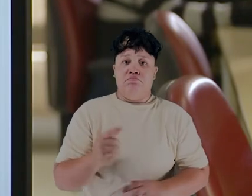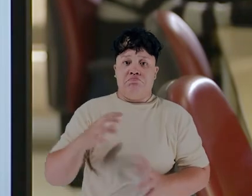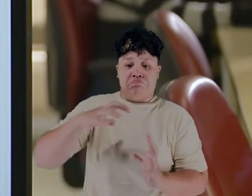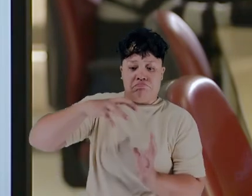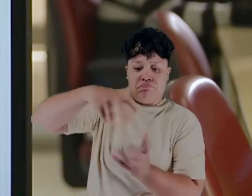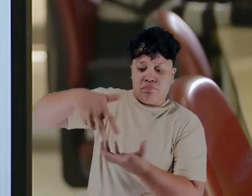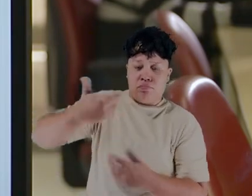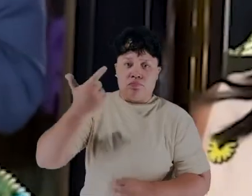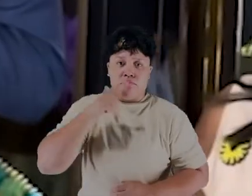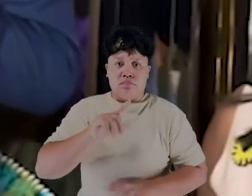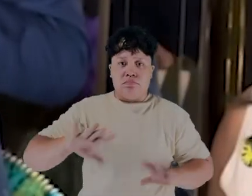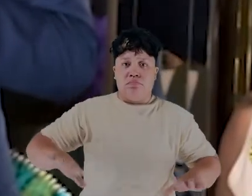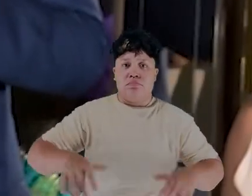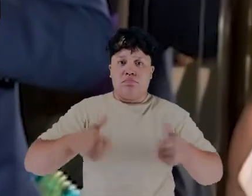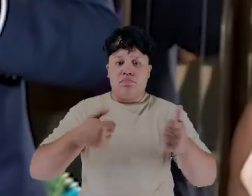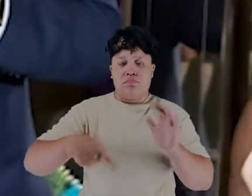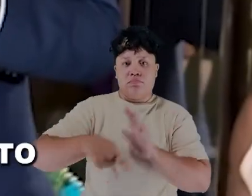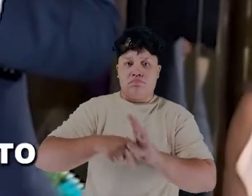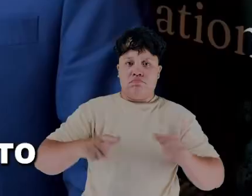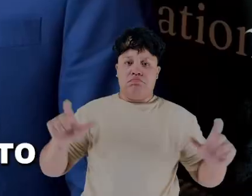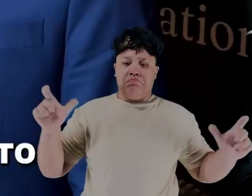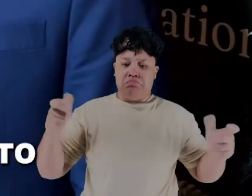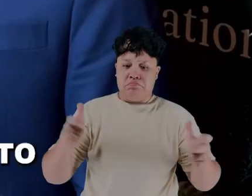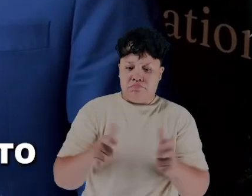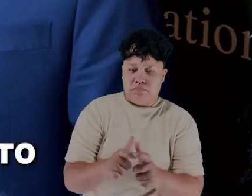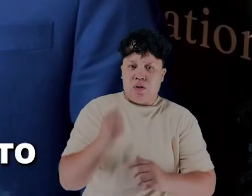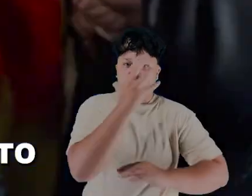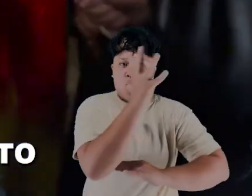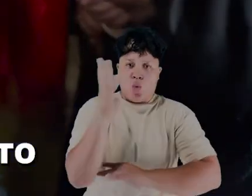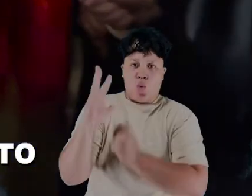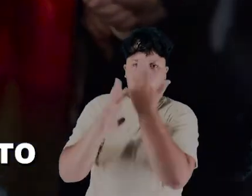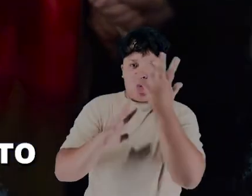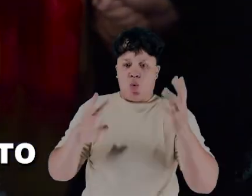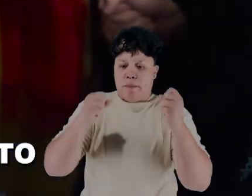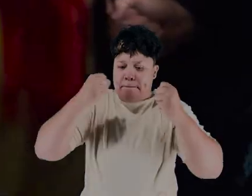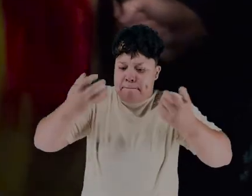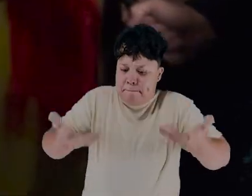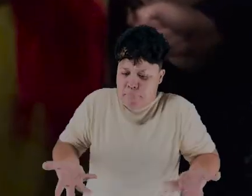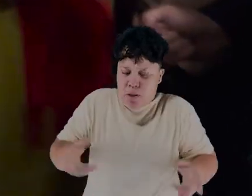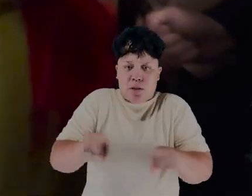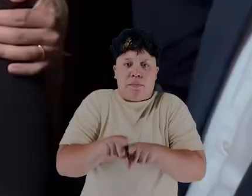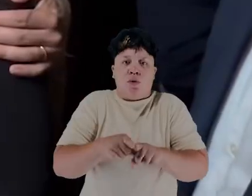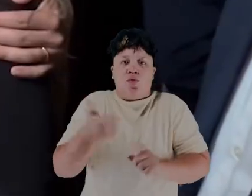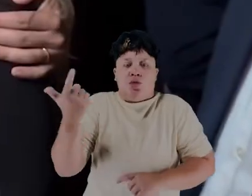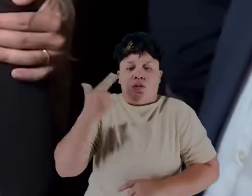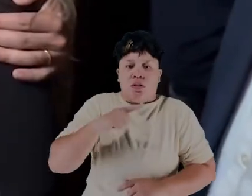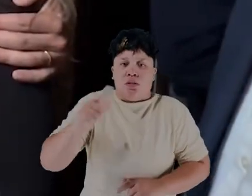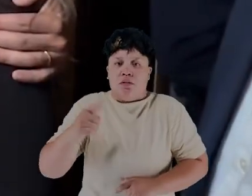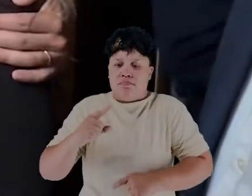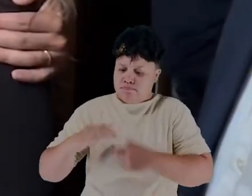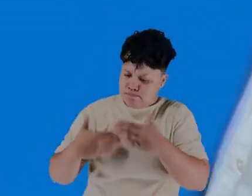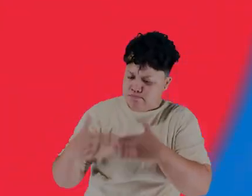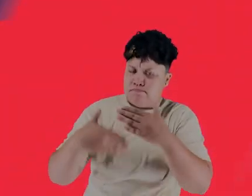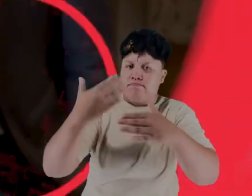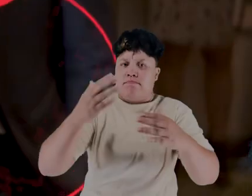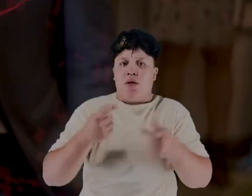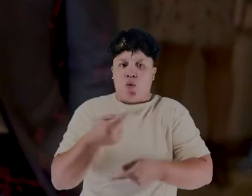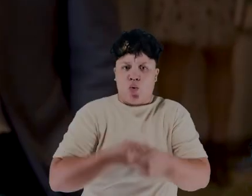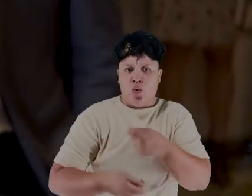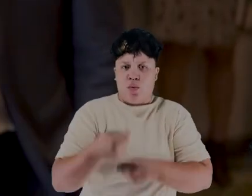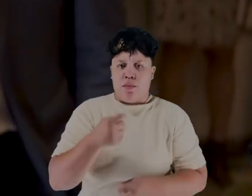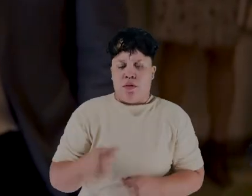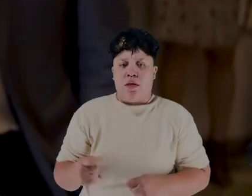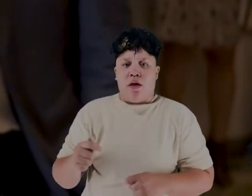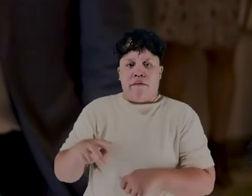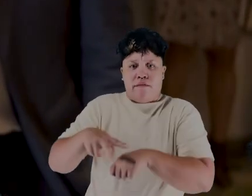organização internacional para fortalecer esforços de redução de desmatamento e avançar em economia verde. Combatendo